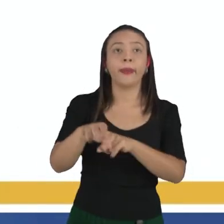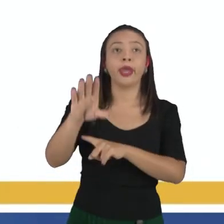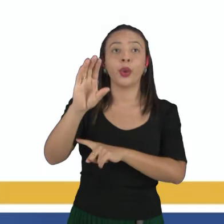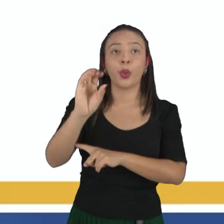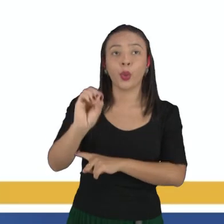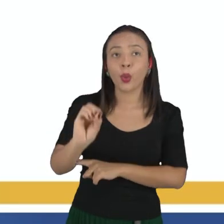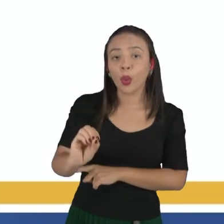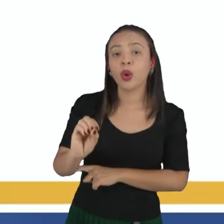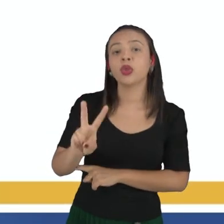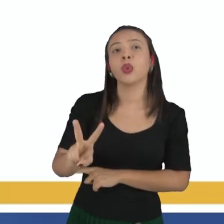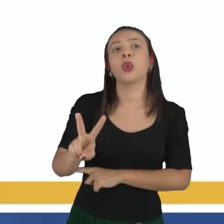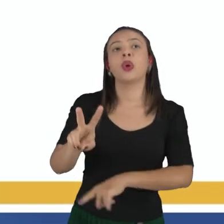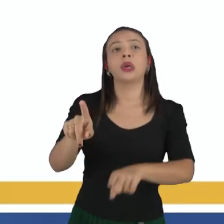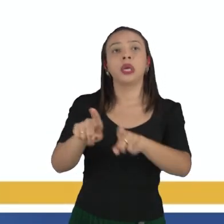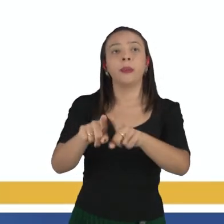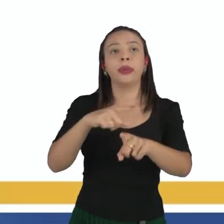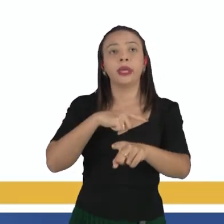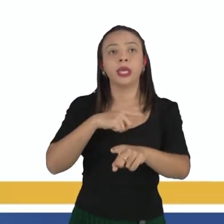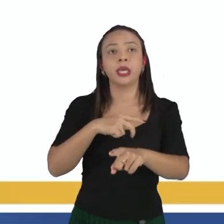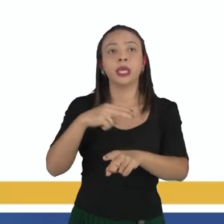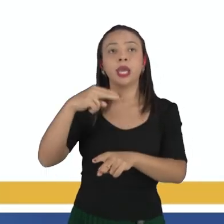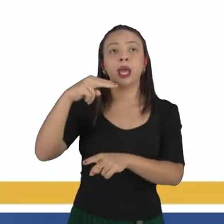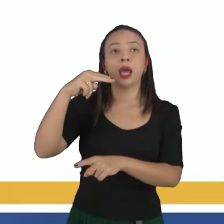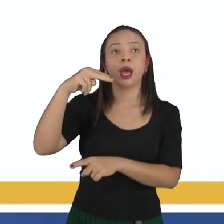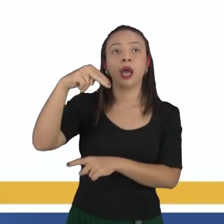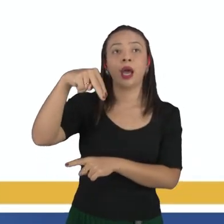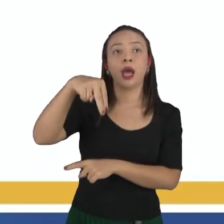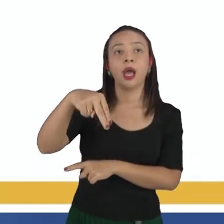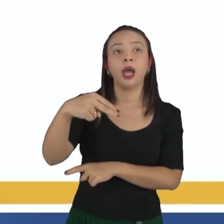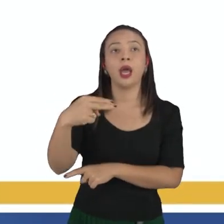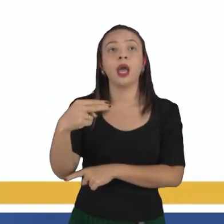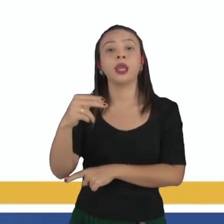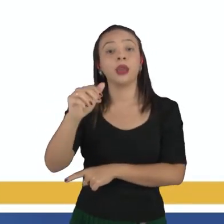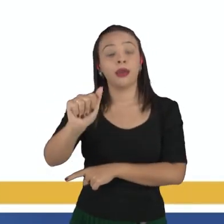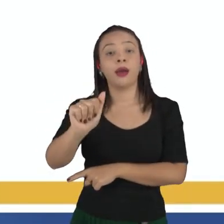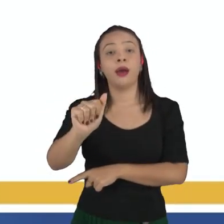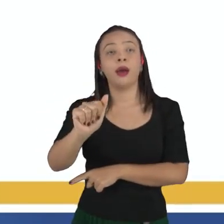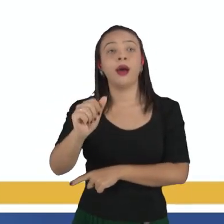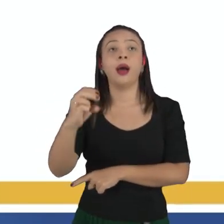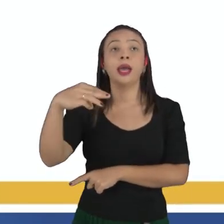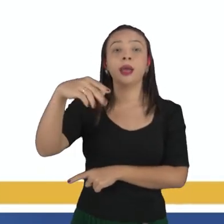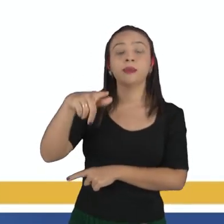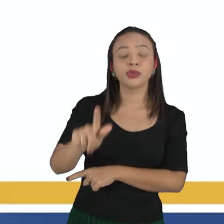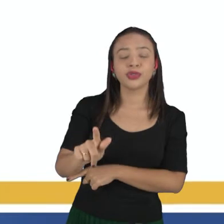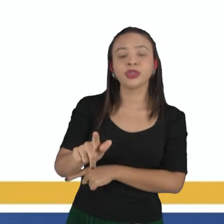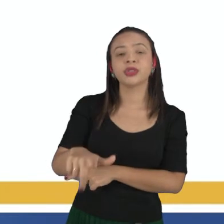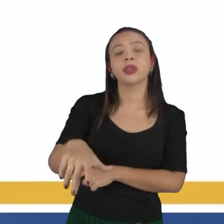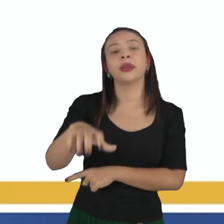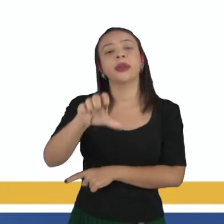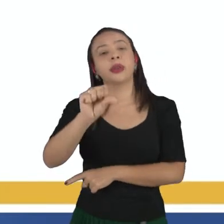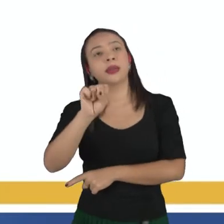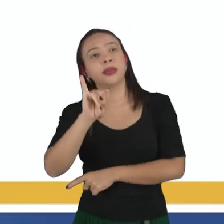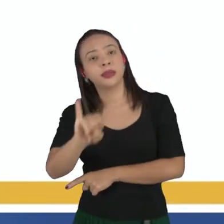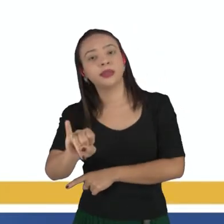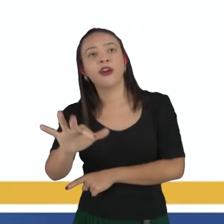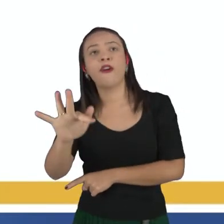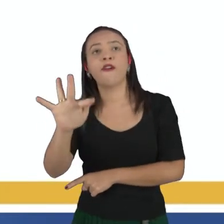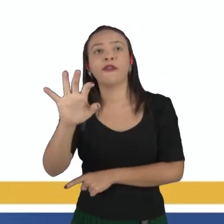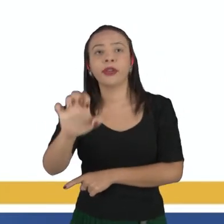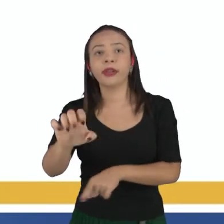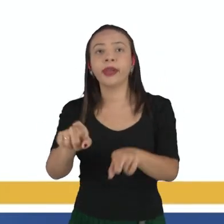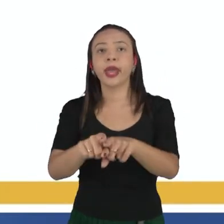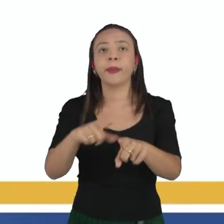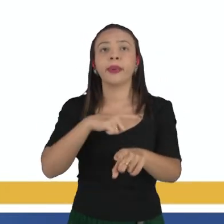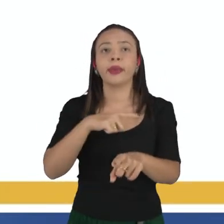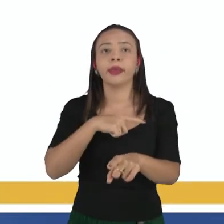oxigênio, nós temos aqui a presença do sódio, do magnésio, do alumínio, do silício, do ferro. Então